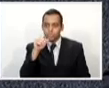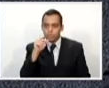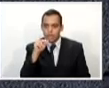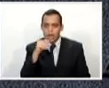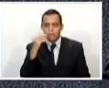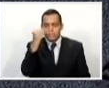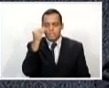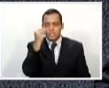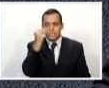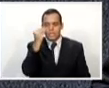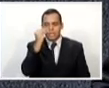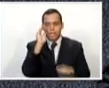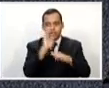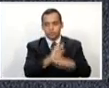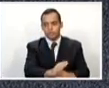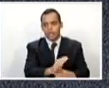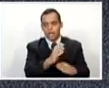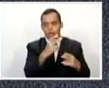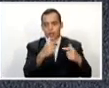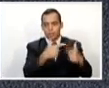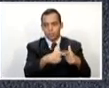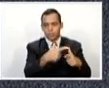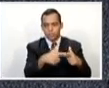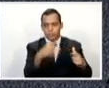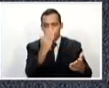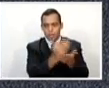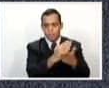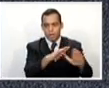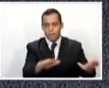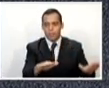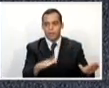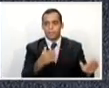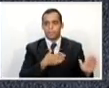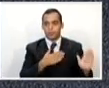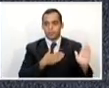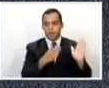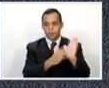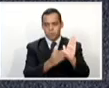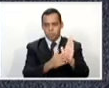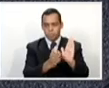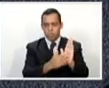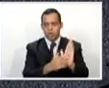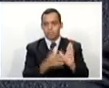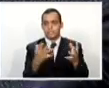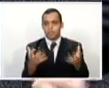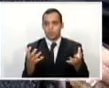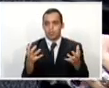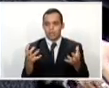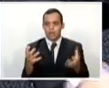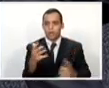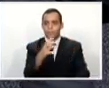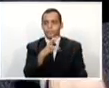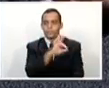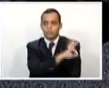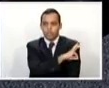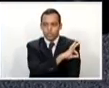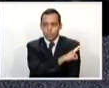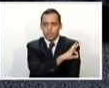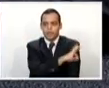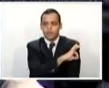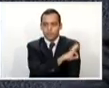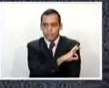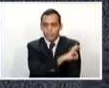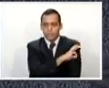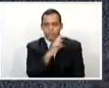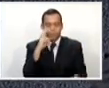uma solução, senhor presidente. Então, aqui vai a nossa proposta, espero que o senhor prefeito também se atenha a esse problema, aos milhares